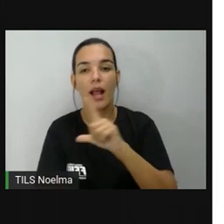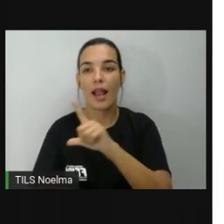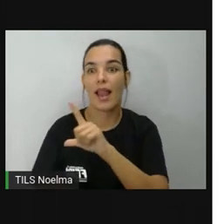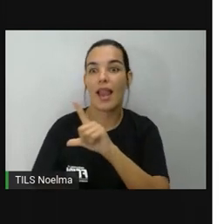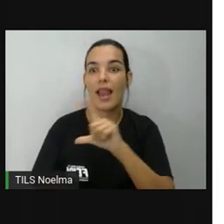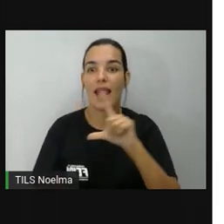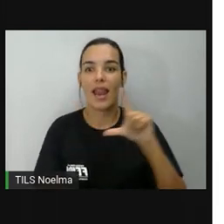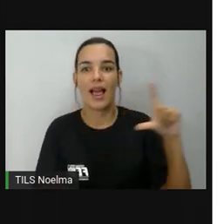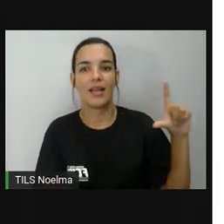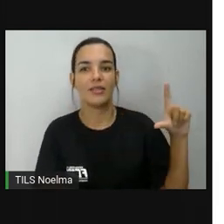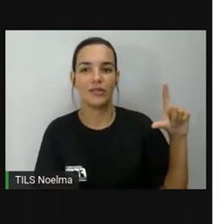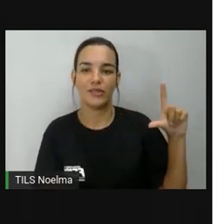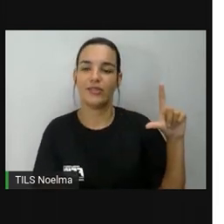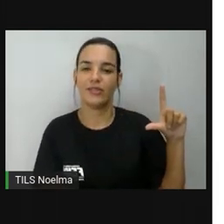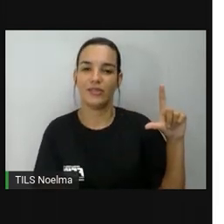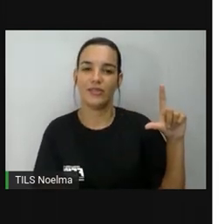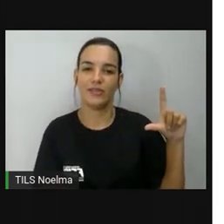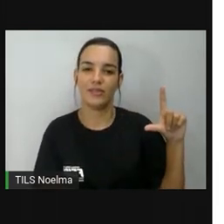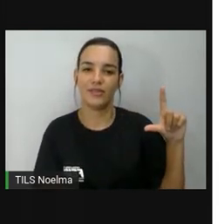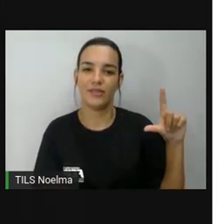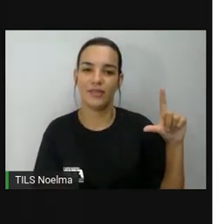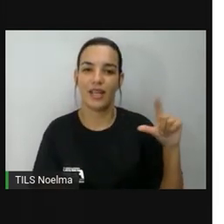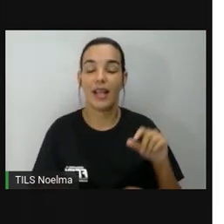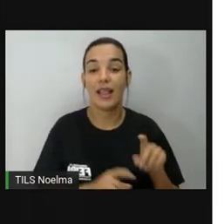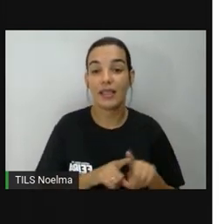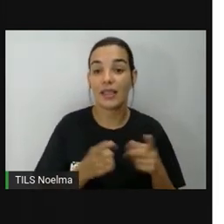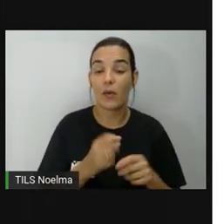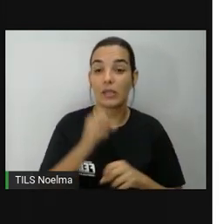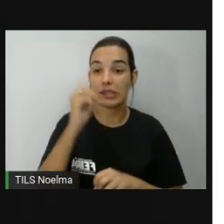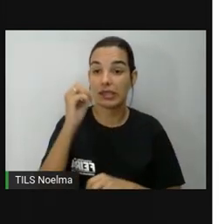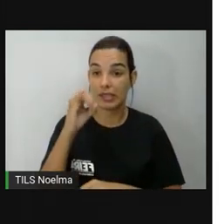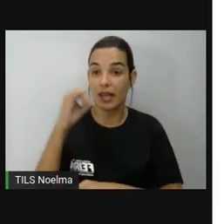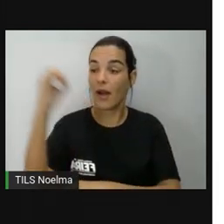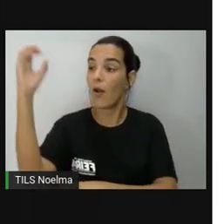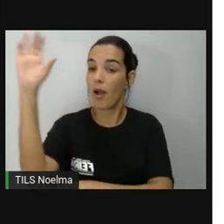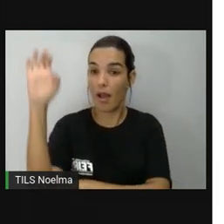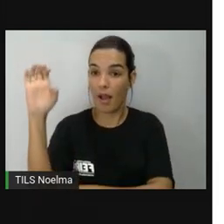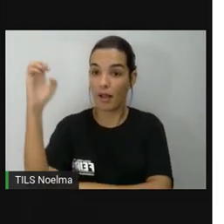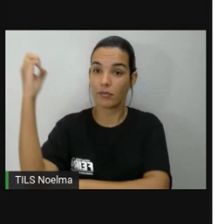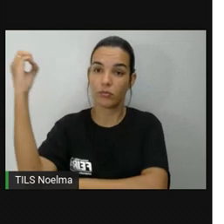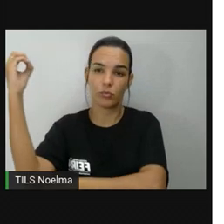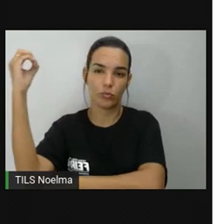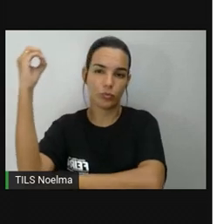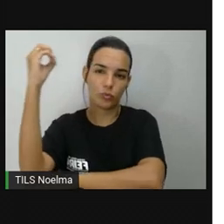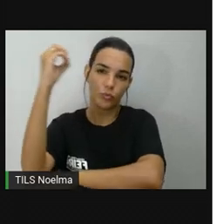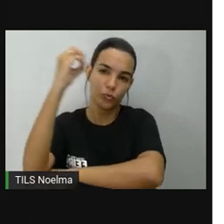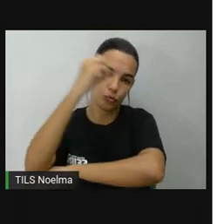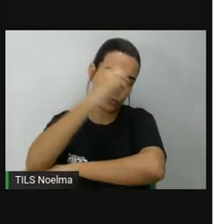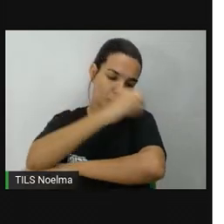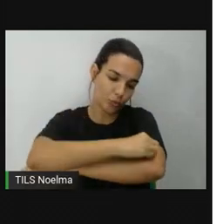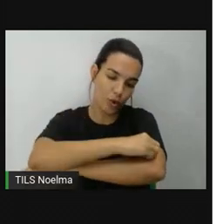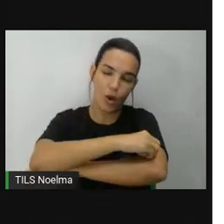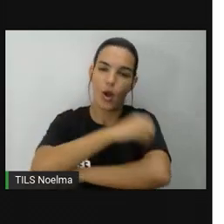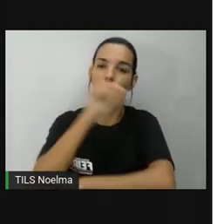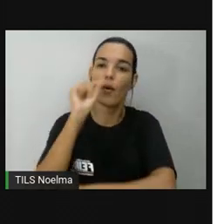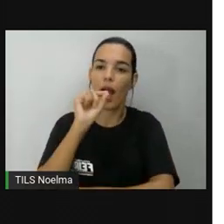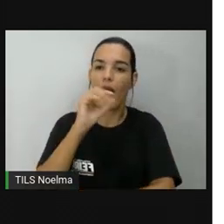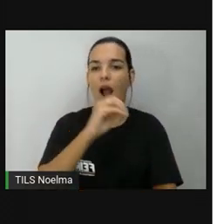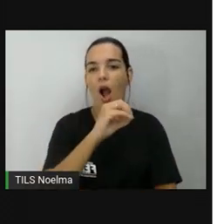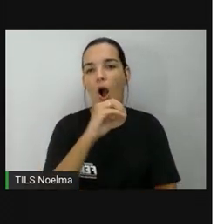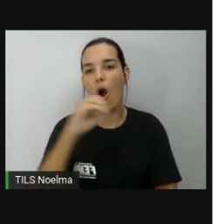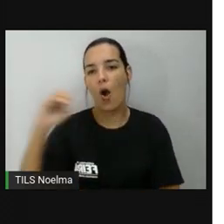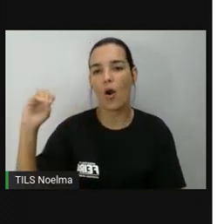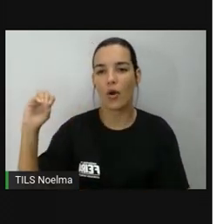cardeal leste. Em contrapartida, o braço esquerdo terá a posição aproximada do ponto cardeal oeste.